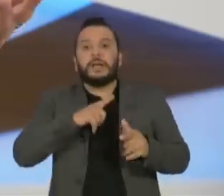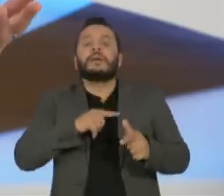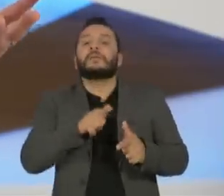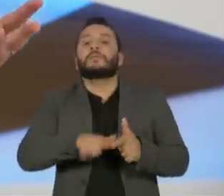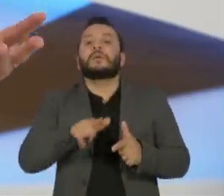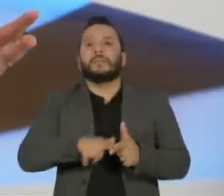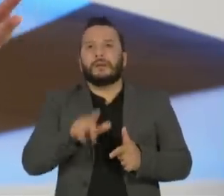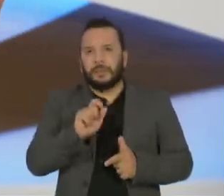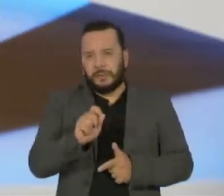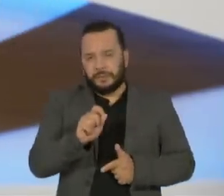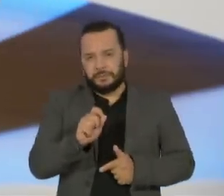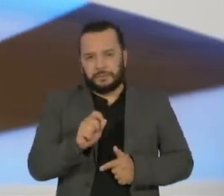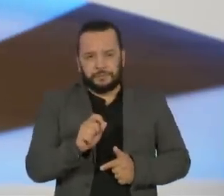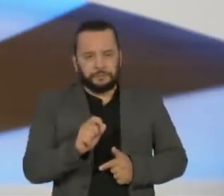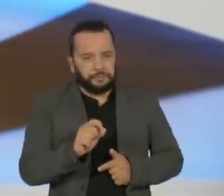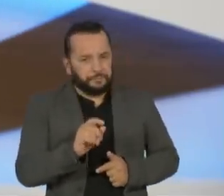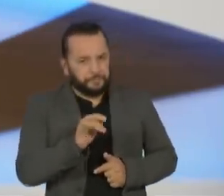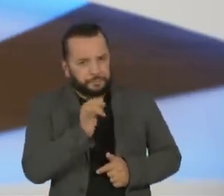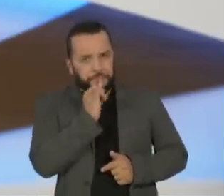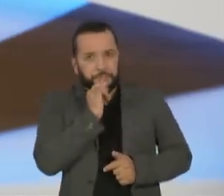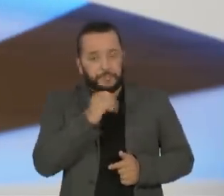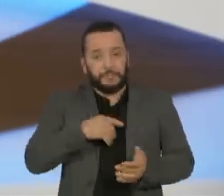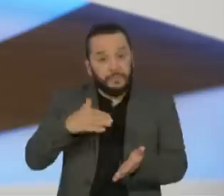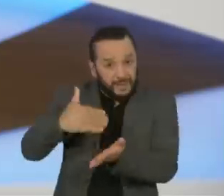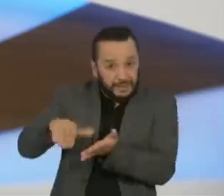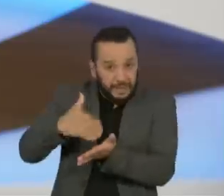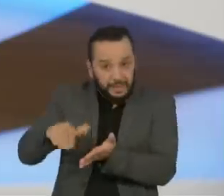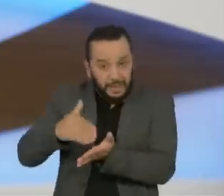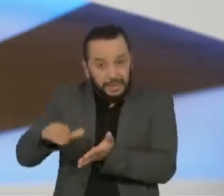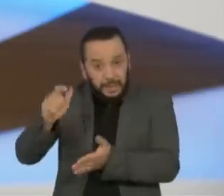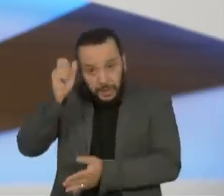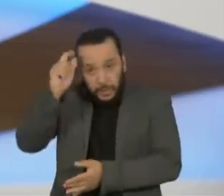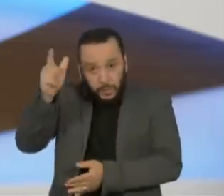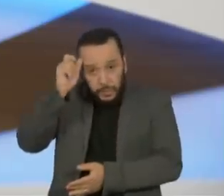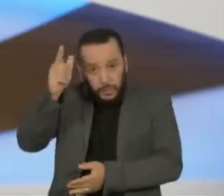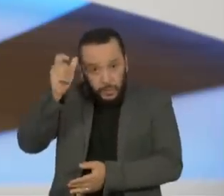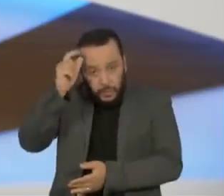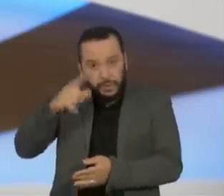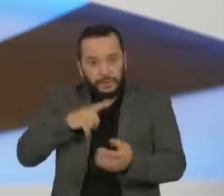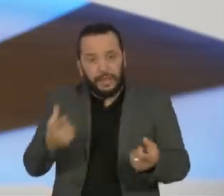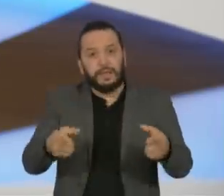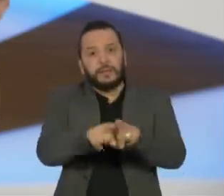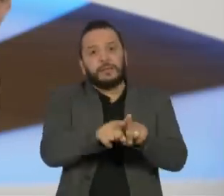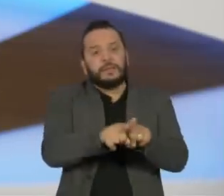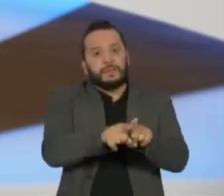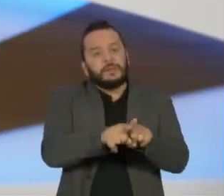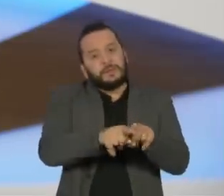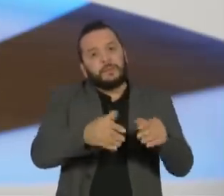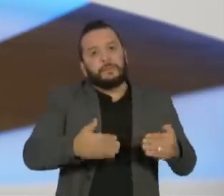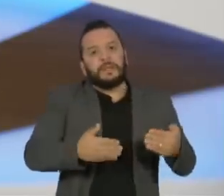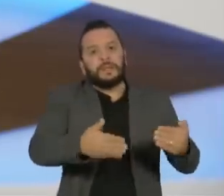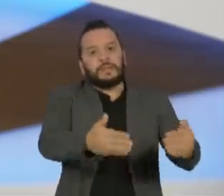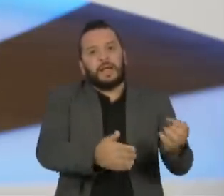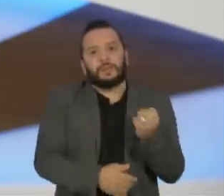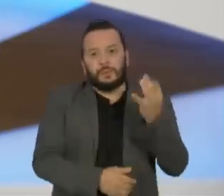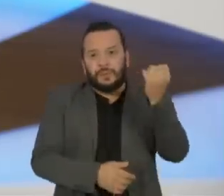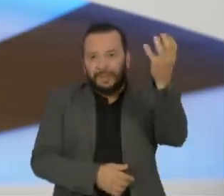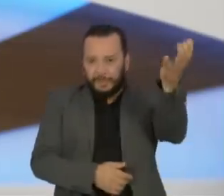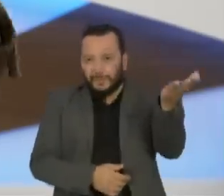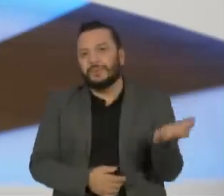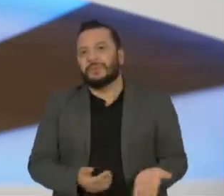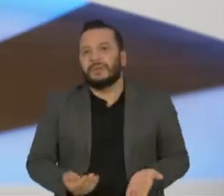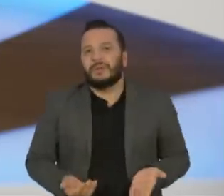pertinente, é o seguinte, a Secretaria de Cultura está albergada no Ministério do Turismo e são evidentes